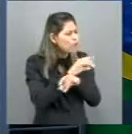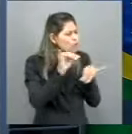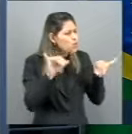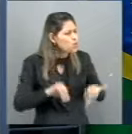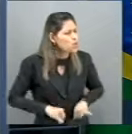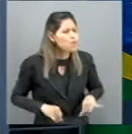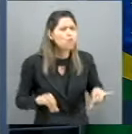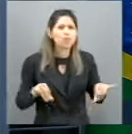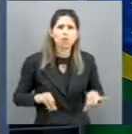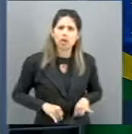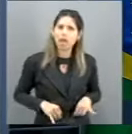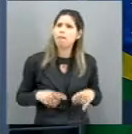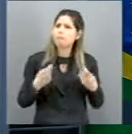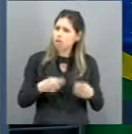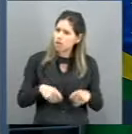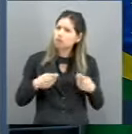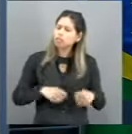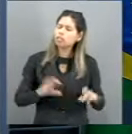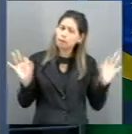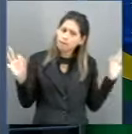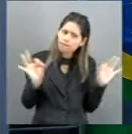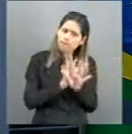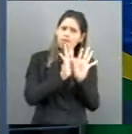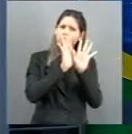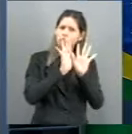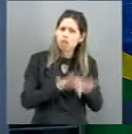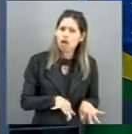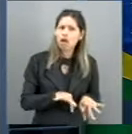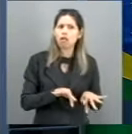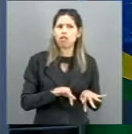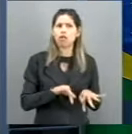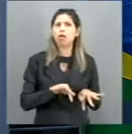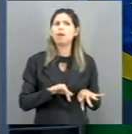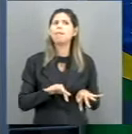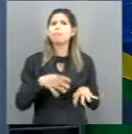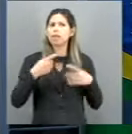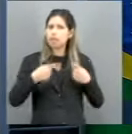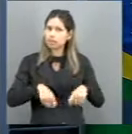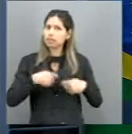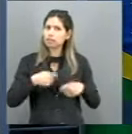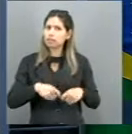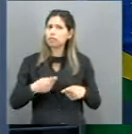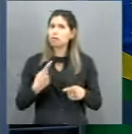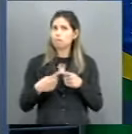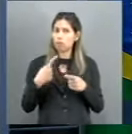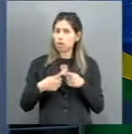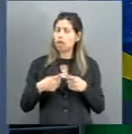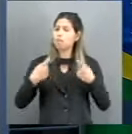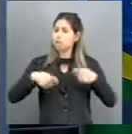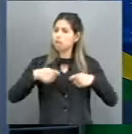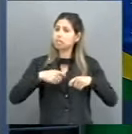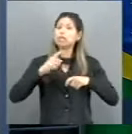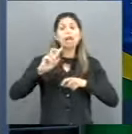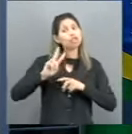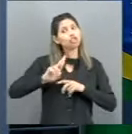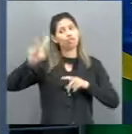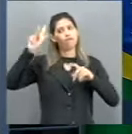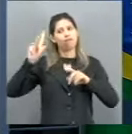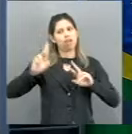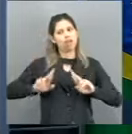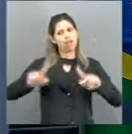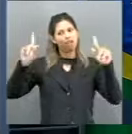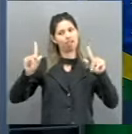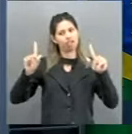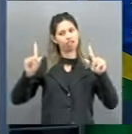estou dizendo, tem que ser regulamentado. Da atividade fim, estão ligados. Trabalho terceirizado, temos aqui dentro, mesmo do